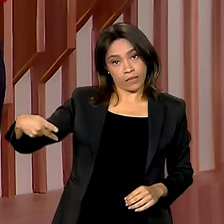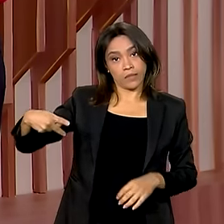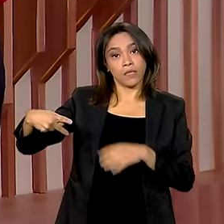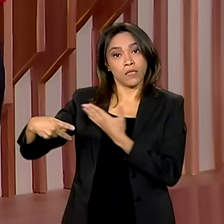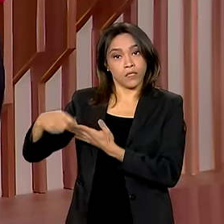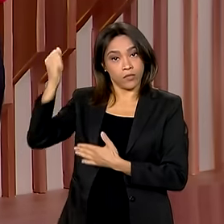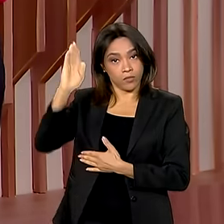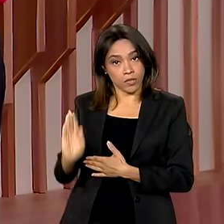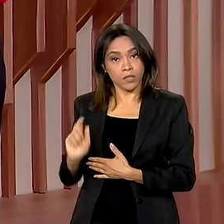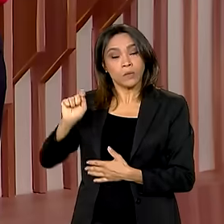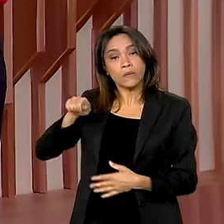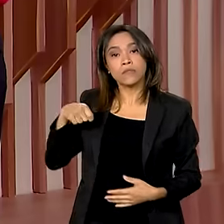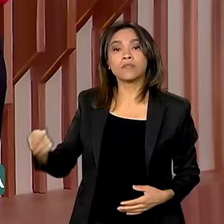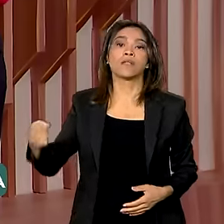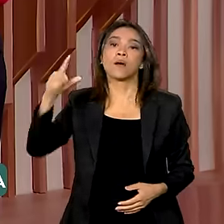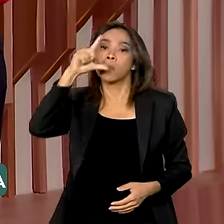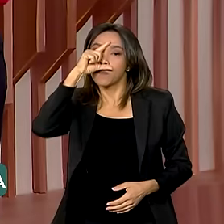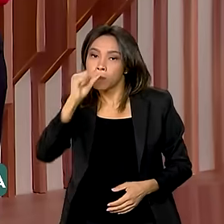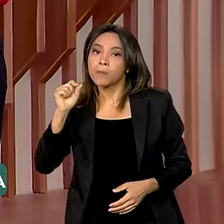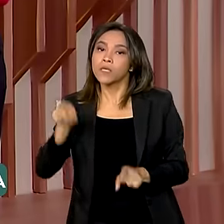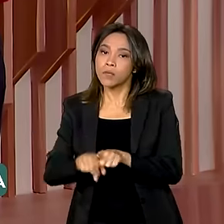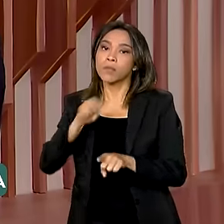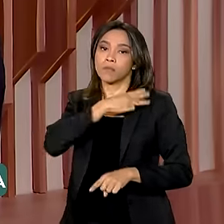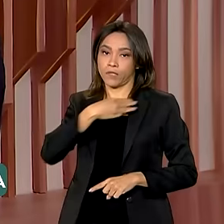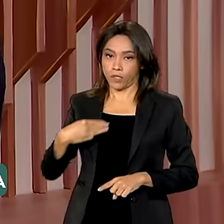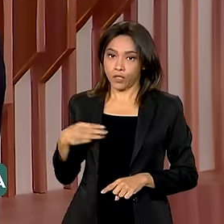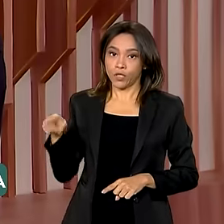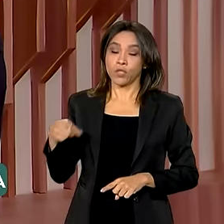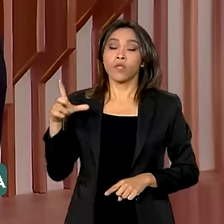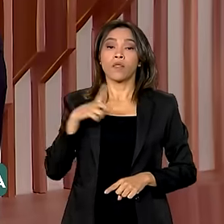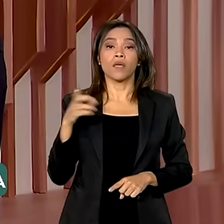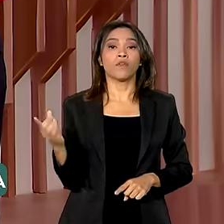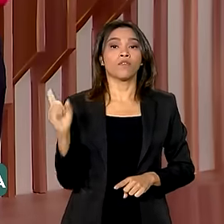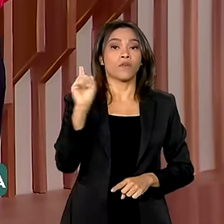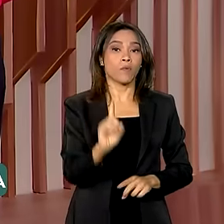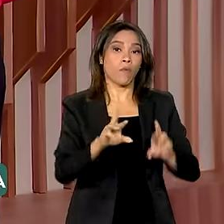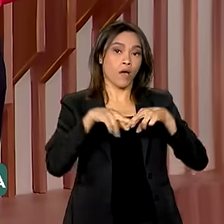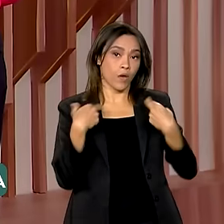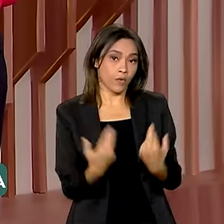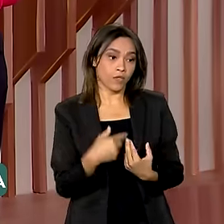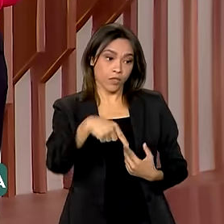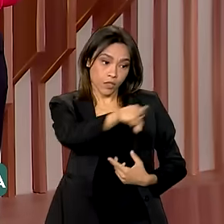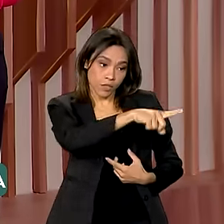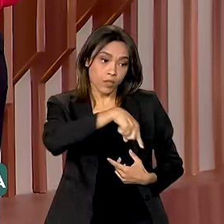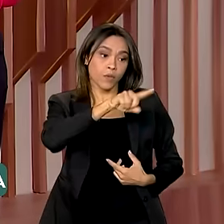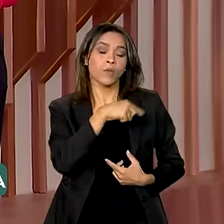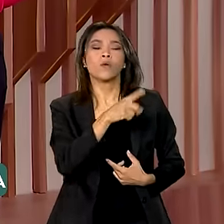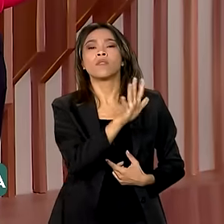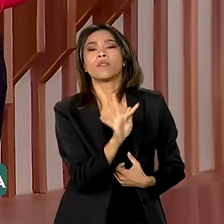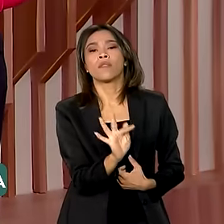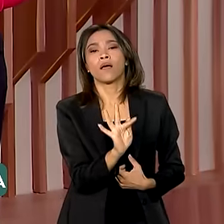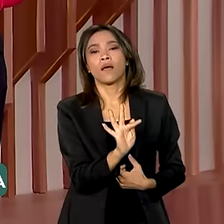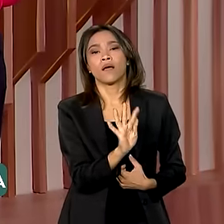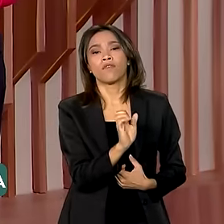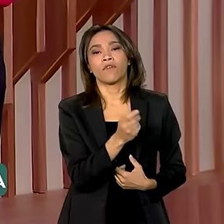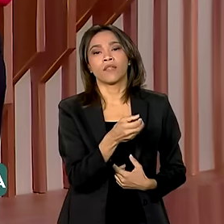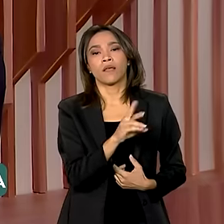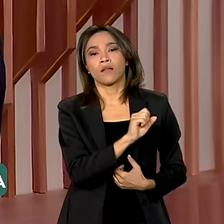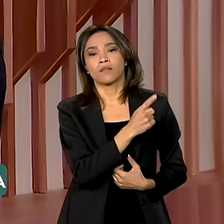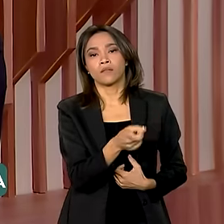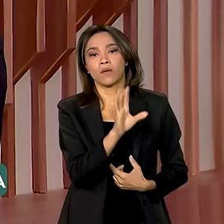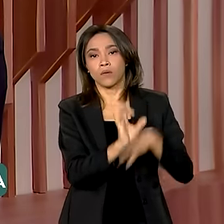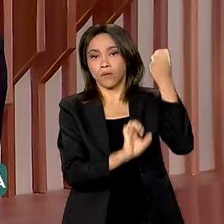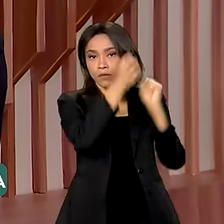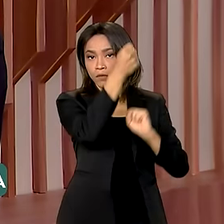Desenvolvimento, Indústria, Comércio e Serviços, Geraldo Alckmin, se reuniu com representantes da Federação das Indústrias do Rio Grande do Sul. De